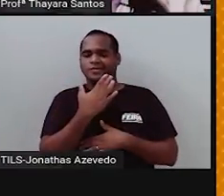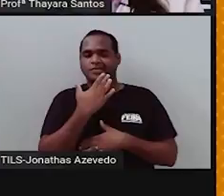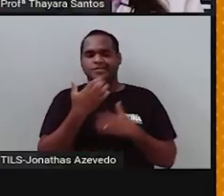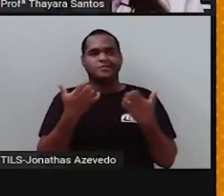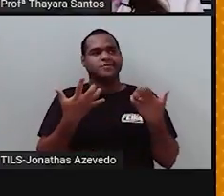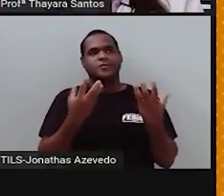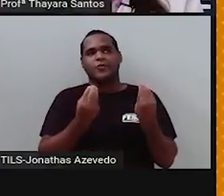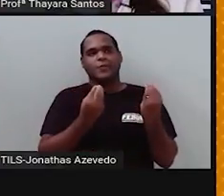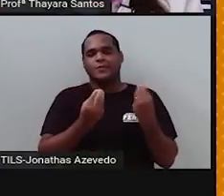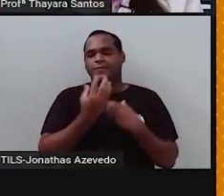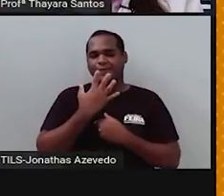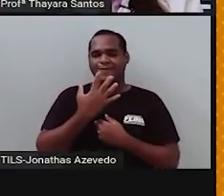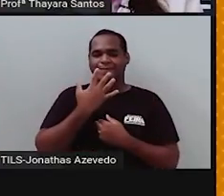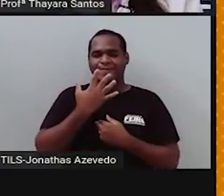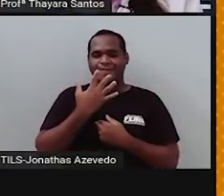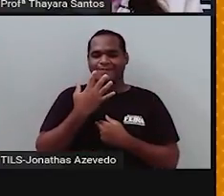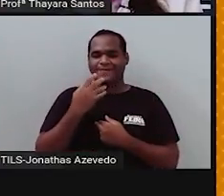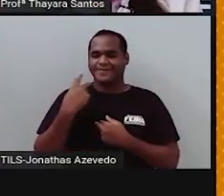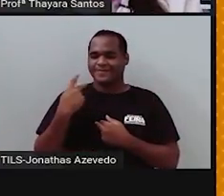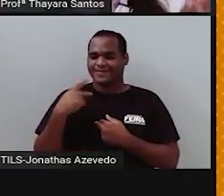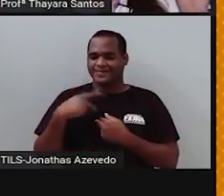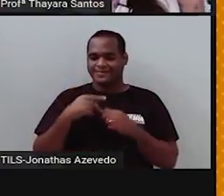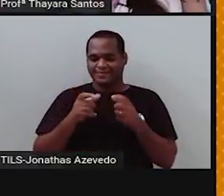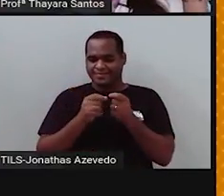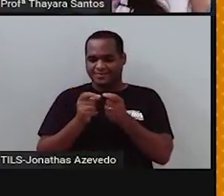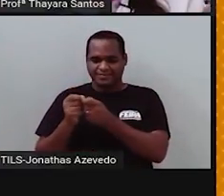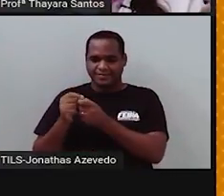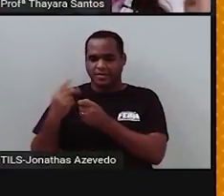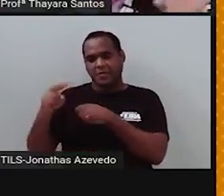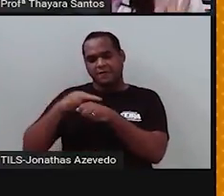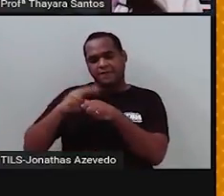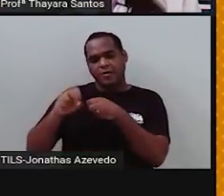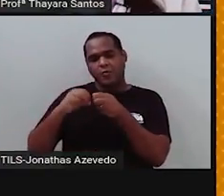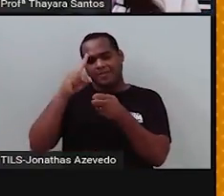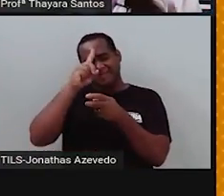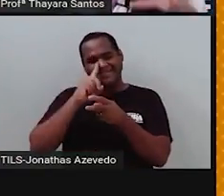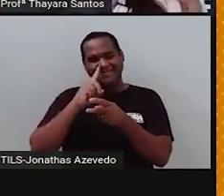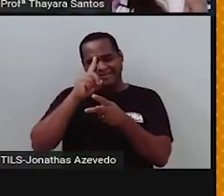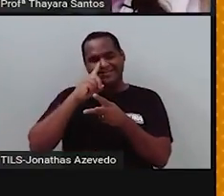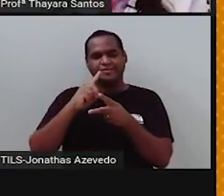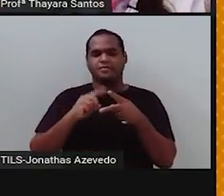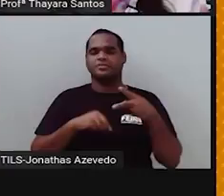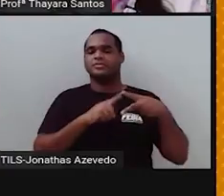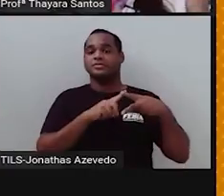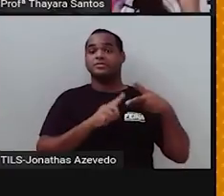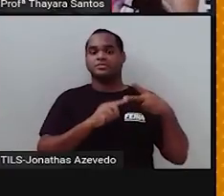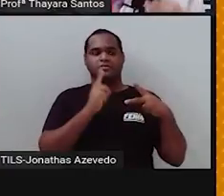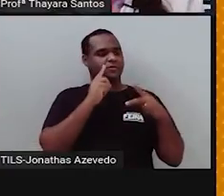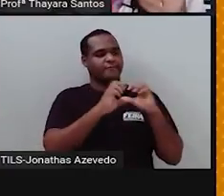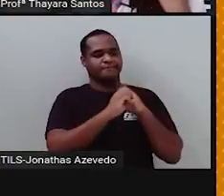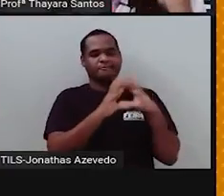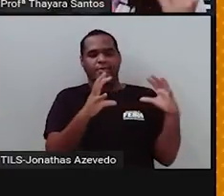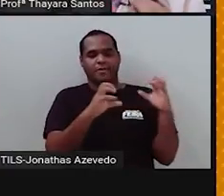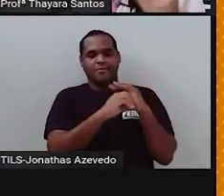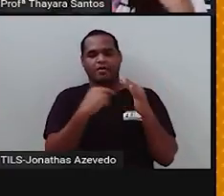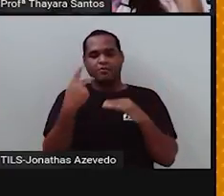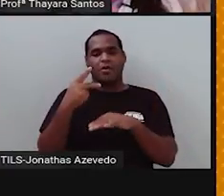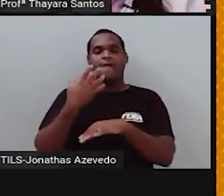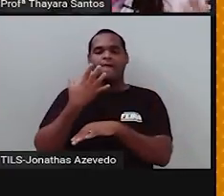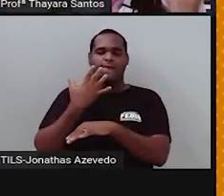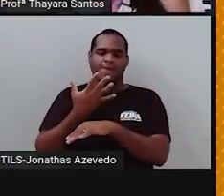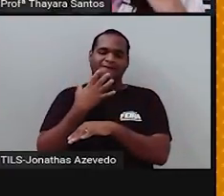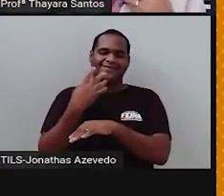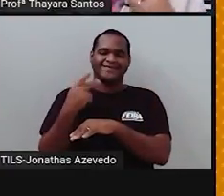a cor, por exemplo, da semente. Ou era verde ou era amarela. E a gente descobriu que a cor da semente